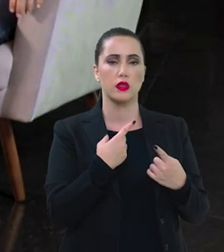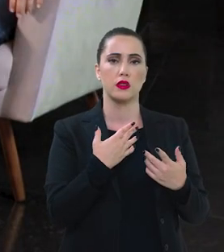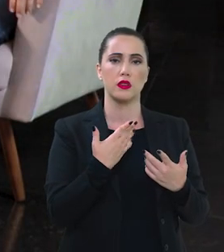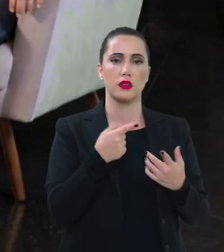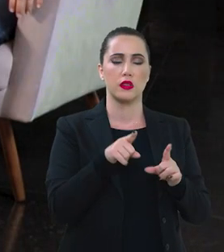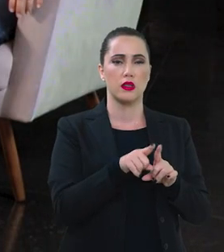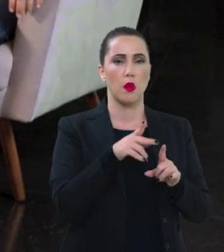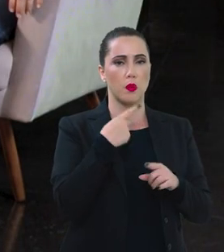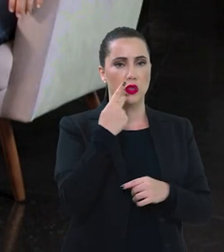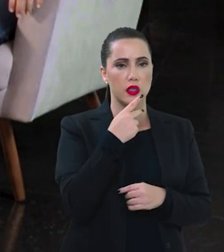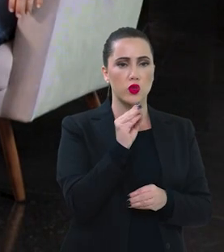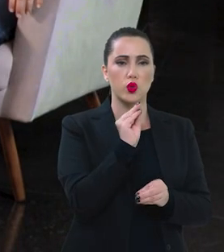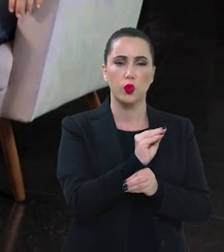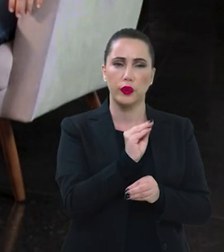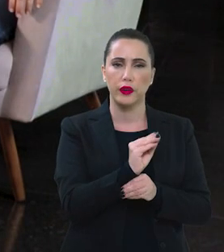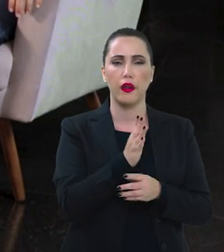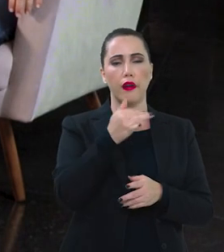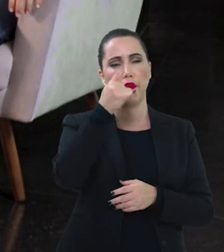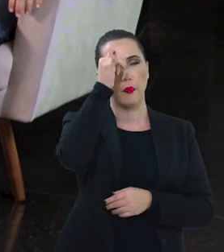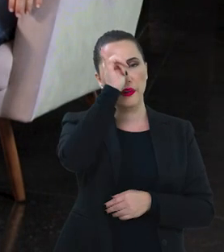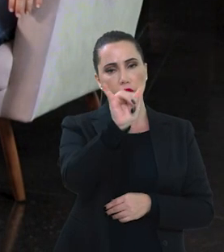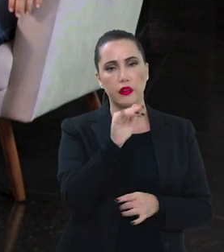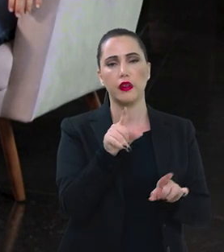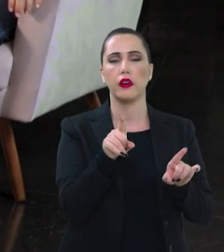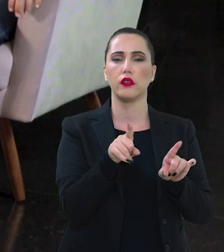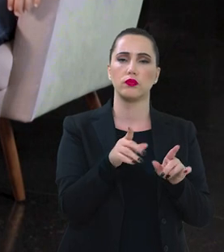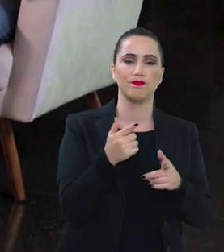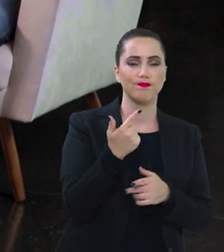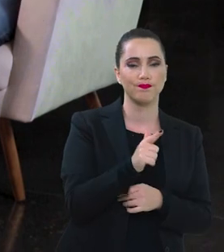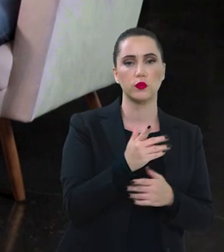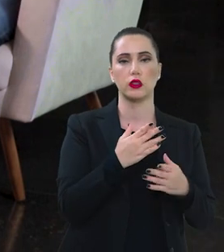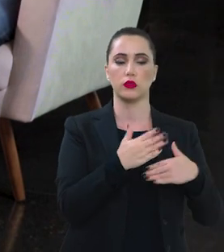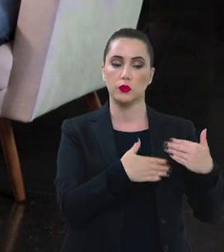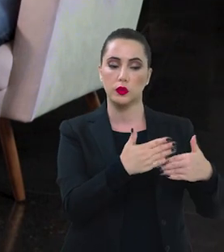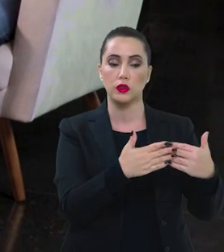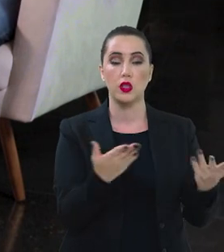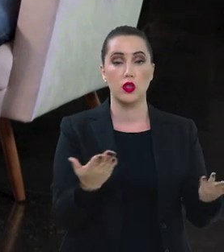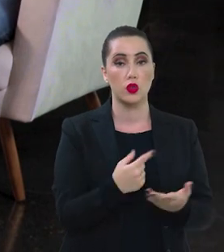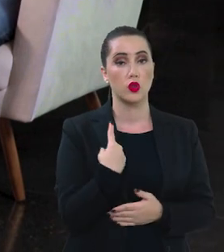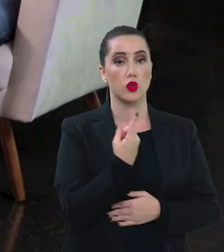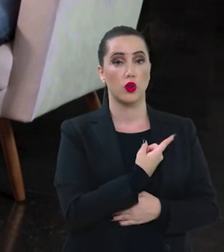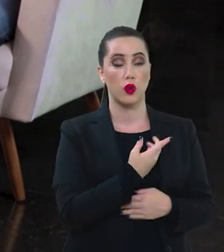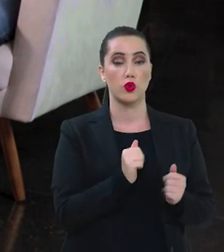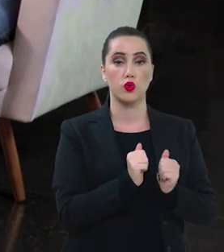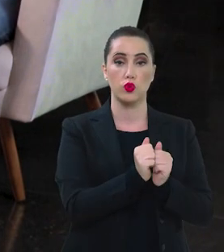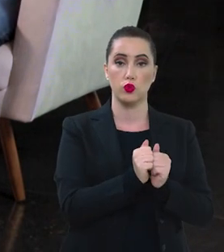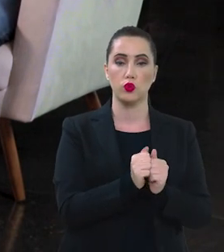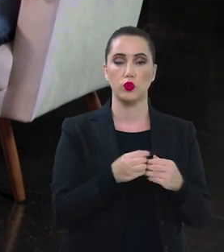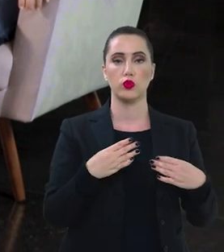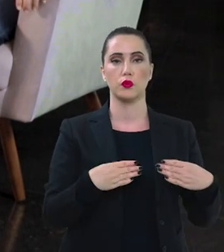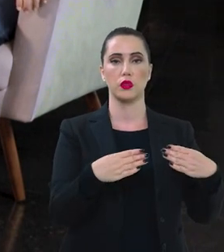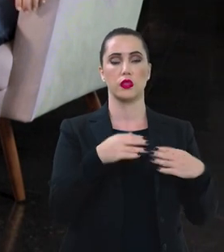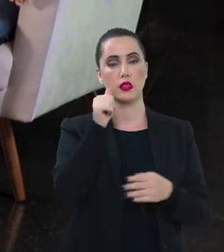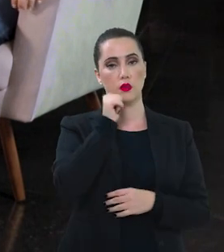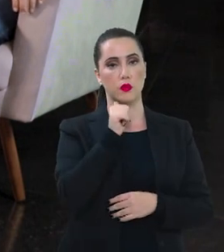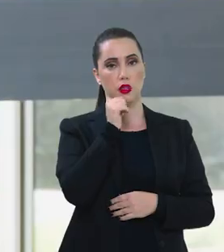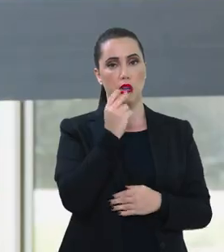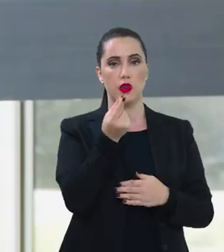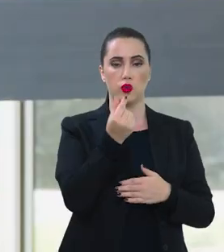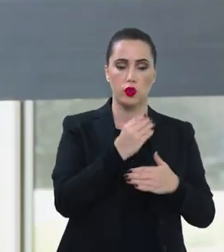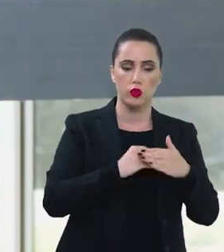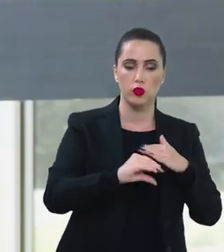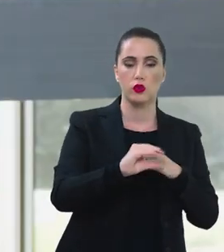políticas de enfrentamento e de prevenção à violência. E nós, a partir do PRONAS, em parceria com Ministério das Mulheres, estamos retomando o